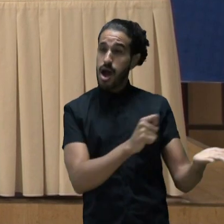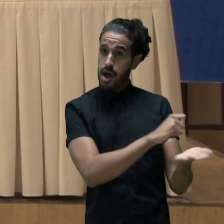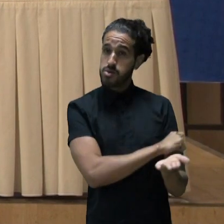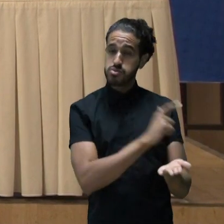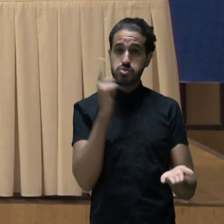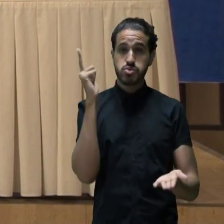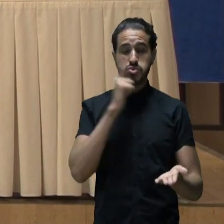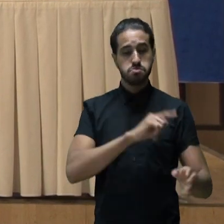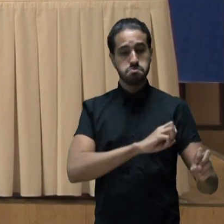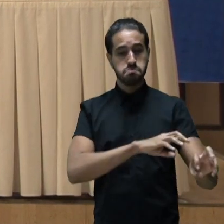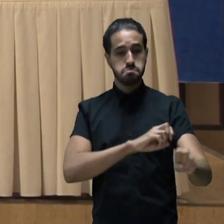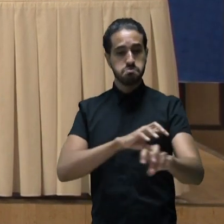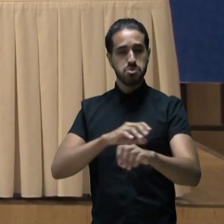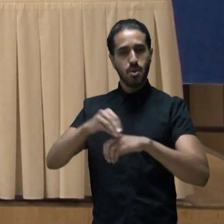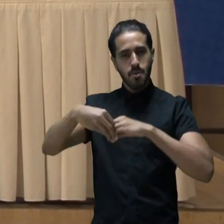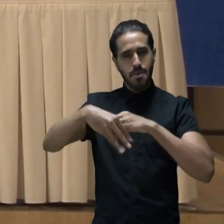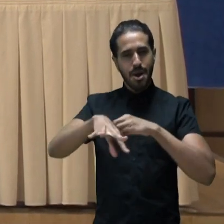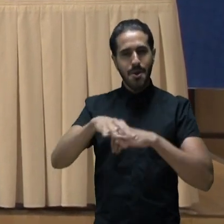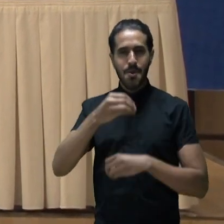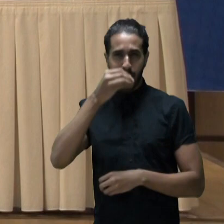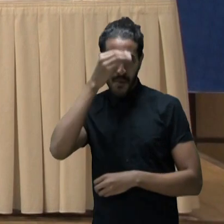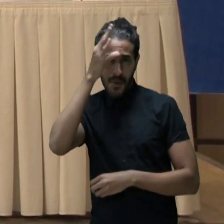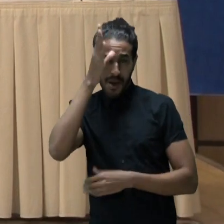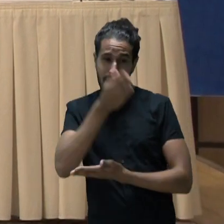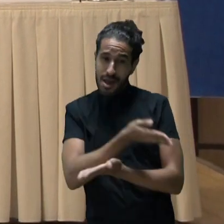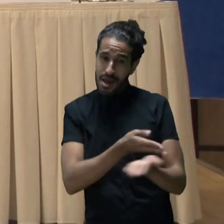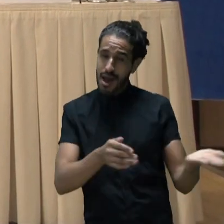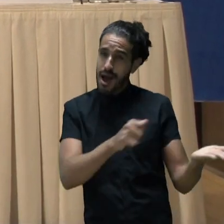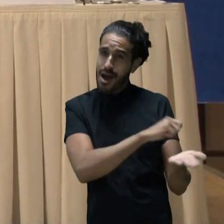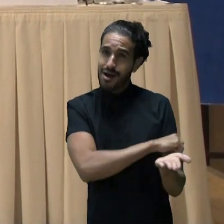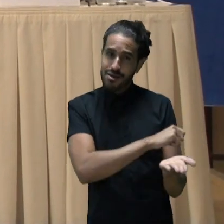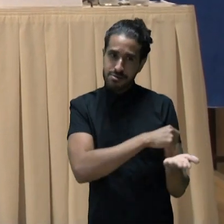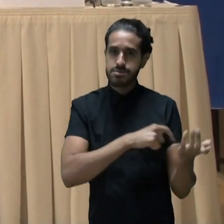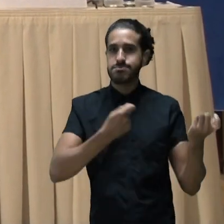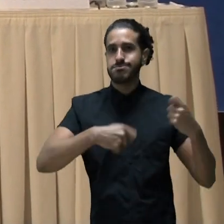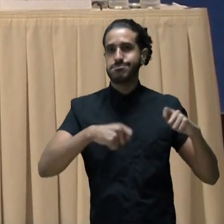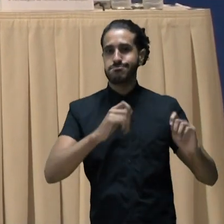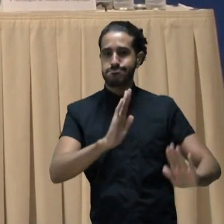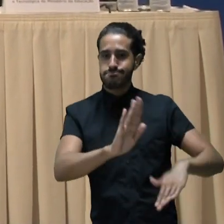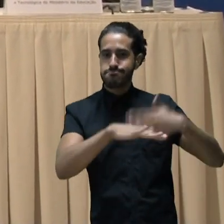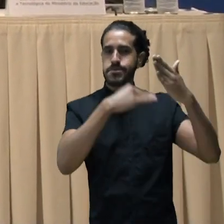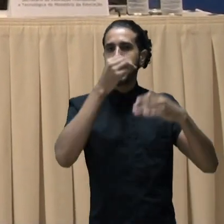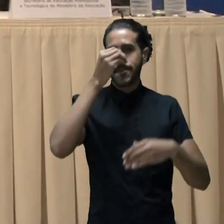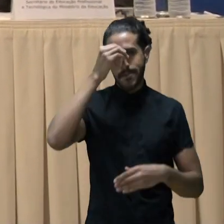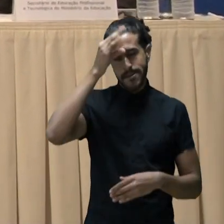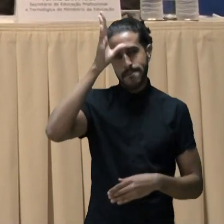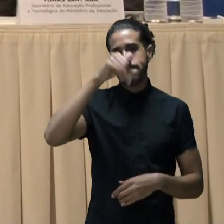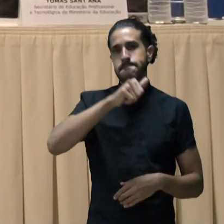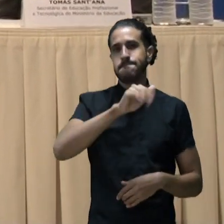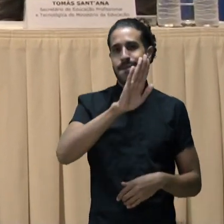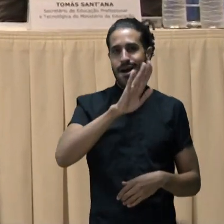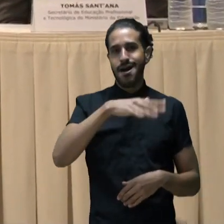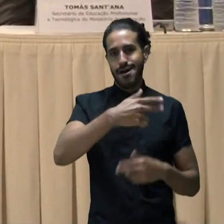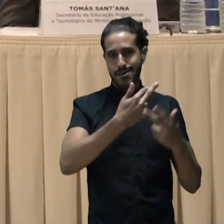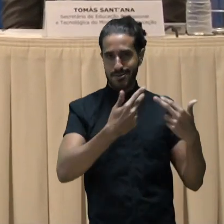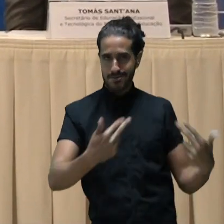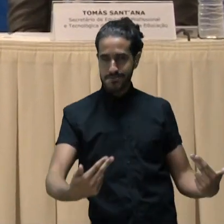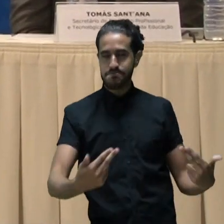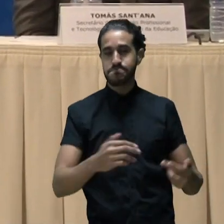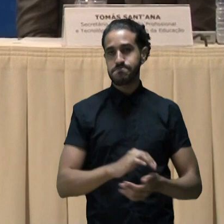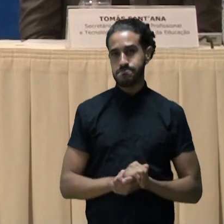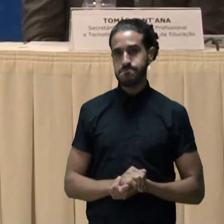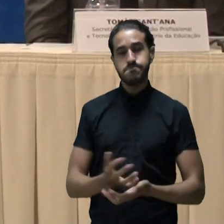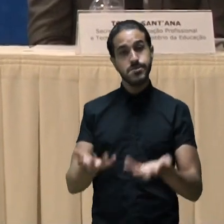e poder passar o conhecimento àqueles que precisam conhecer mais coisas.